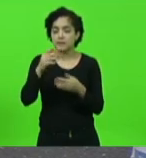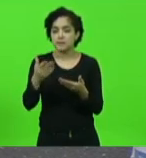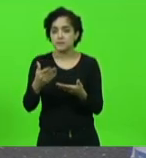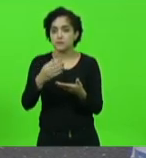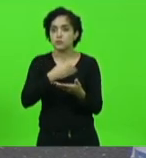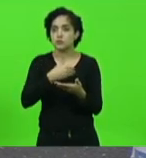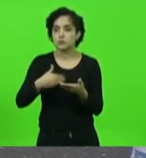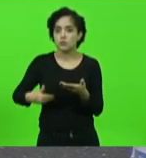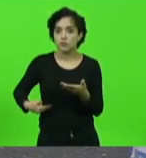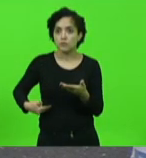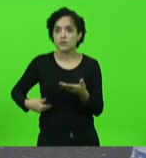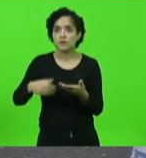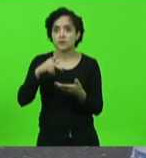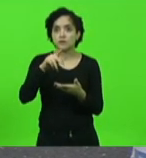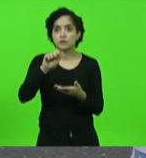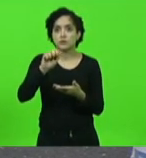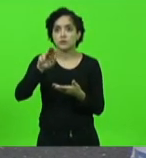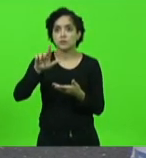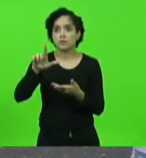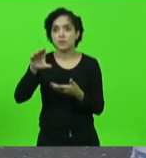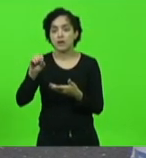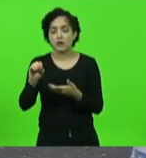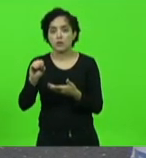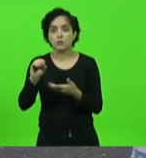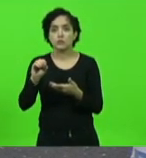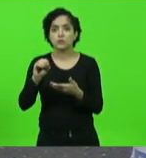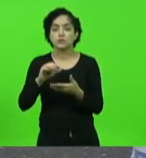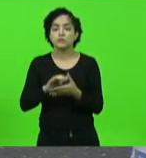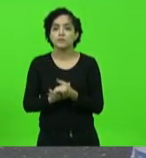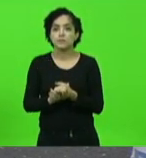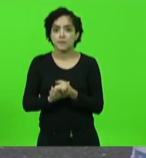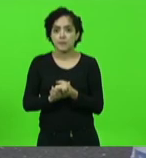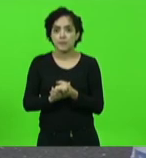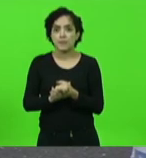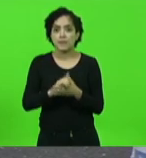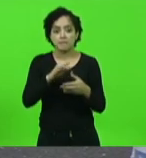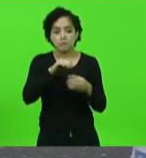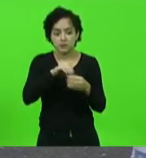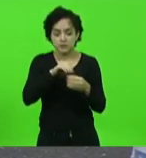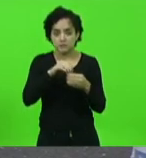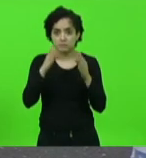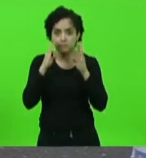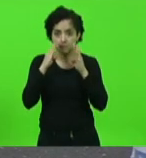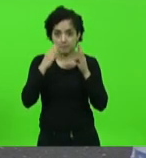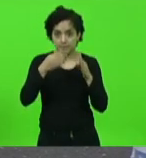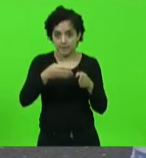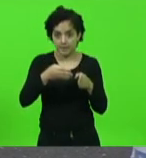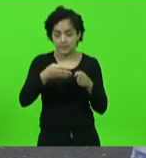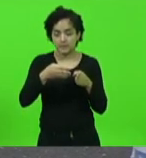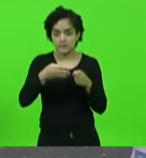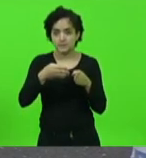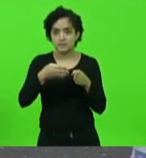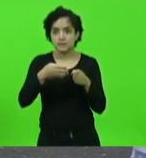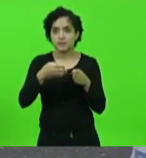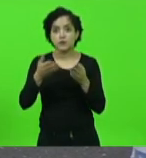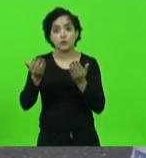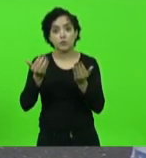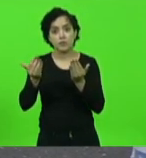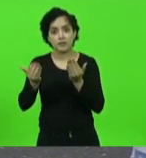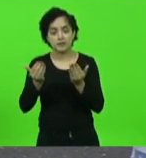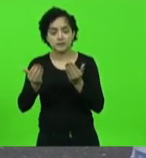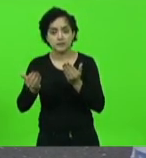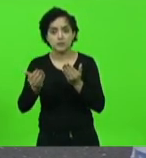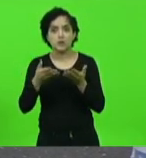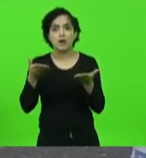Paulo Afonso por certo mais municipalista dos governadores agora claro vemos